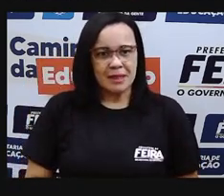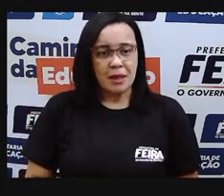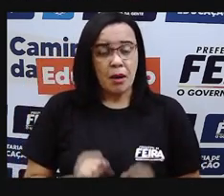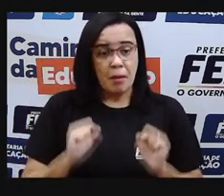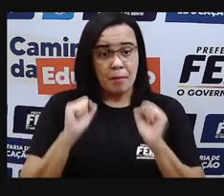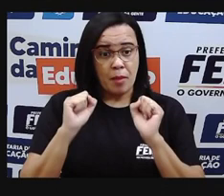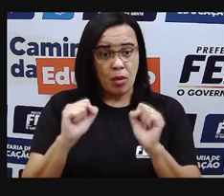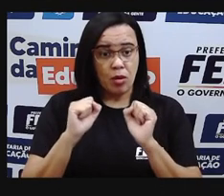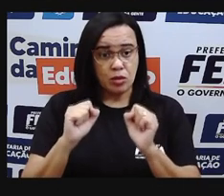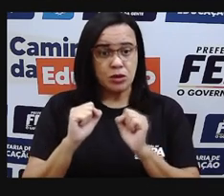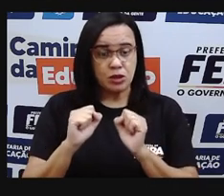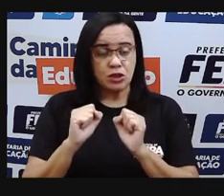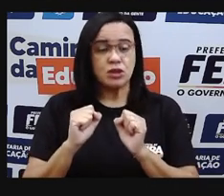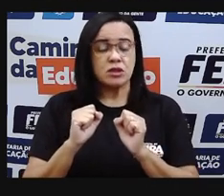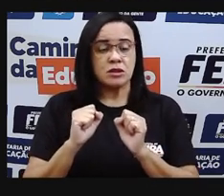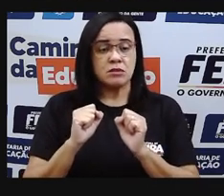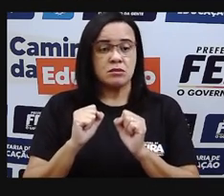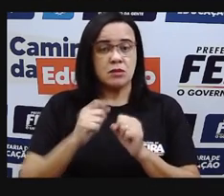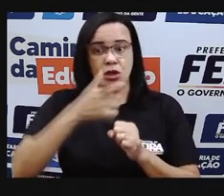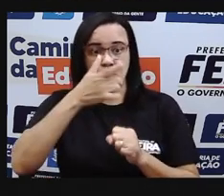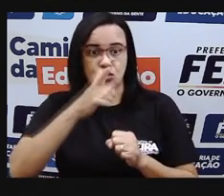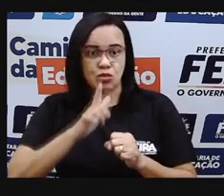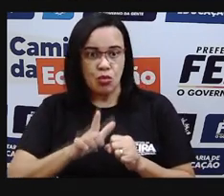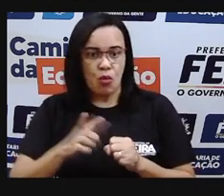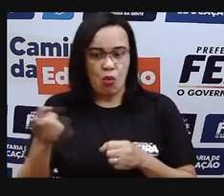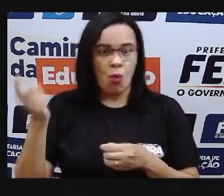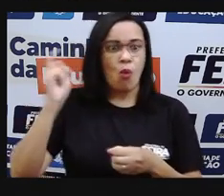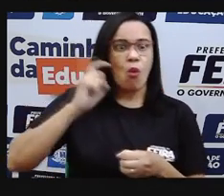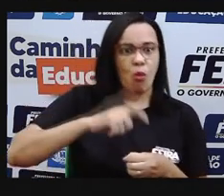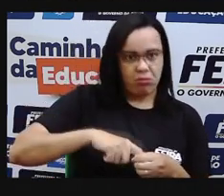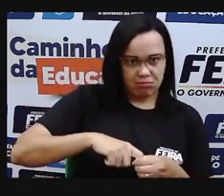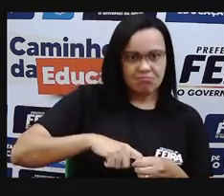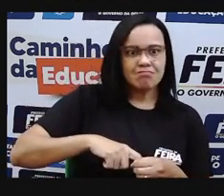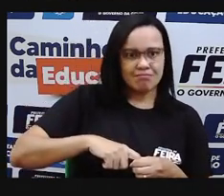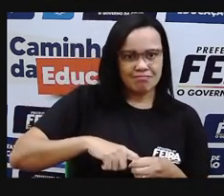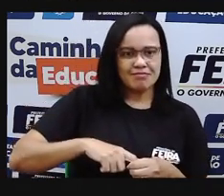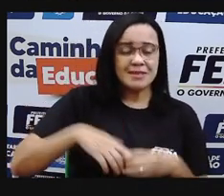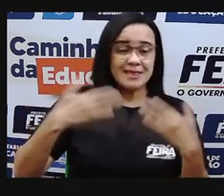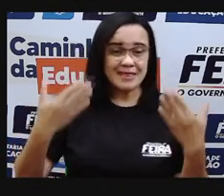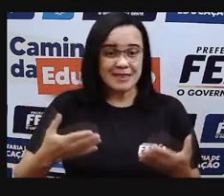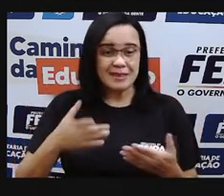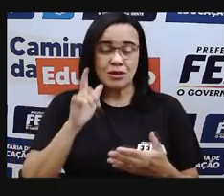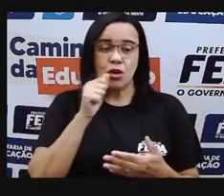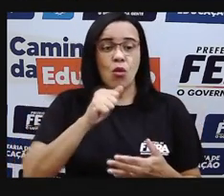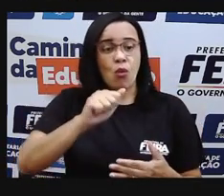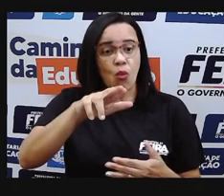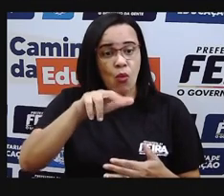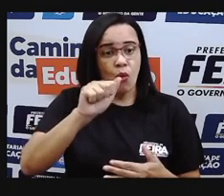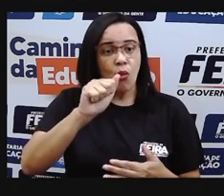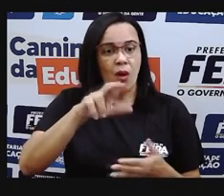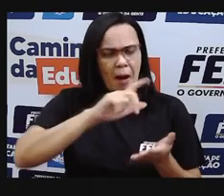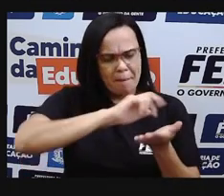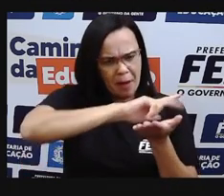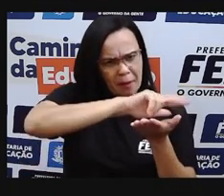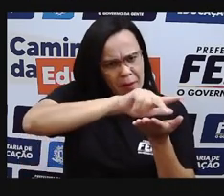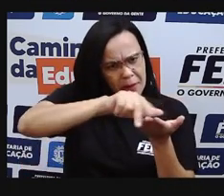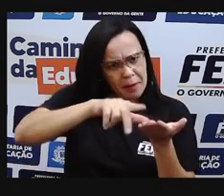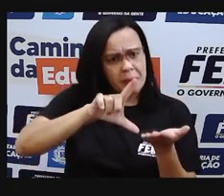voltar à sua posição inicial, certo? Então, olha quanta propriedade a gente já viu que o ar tem.